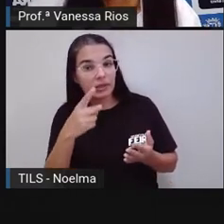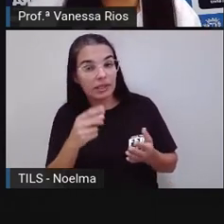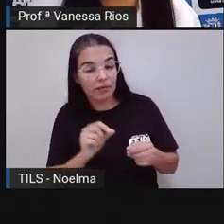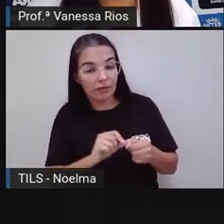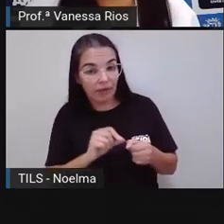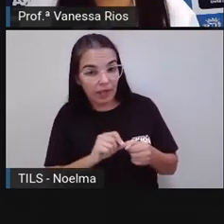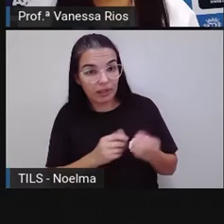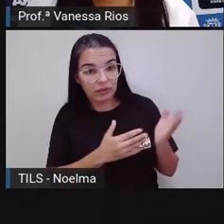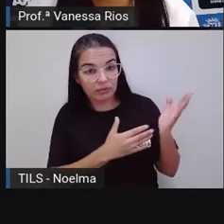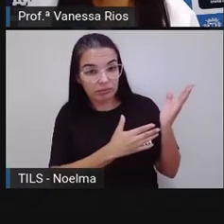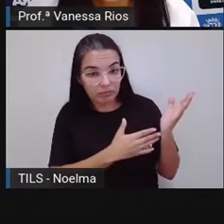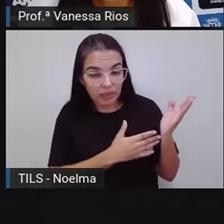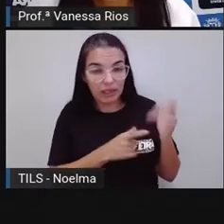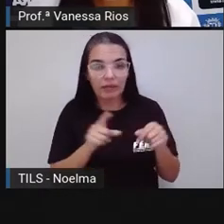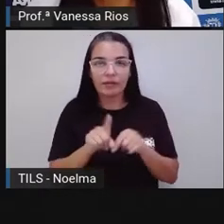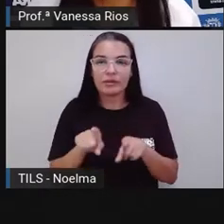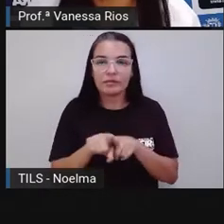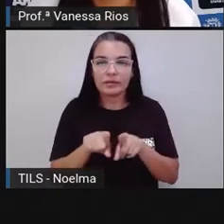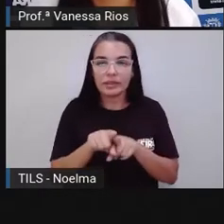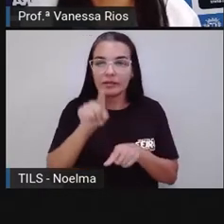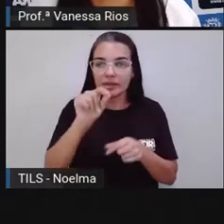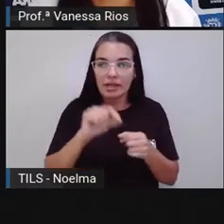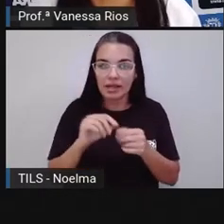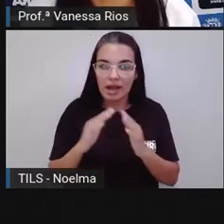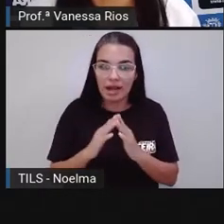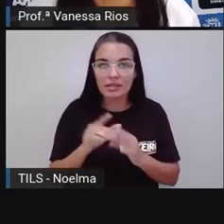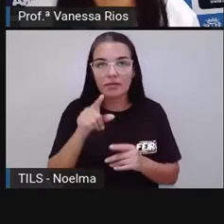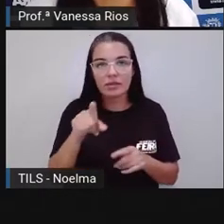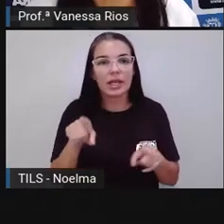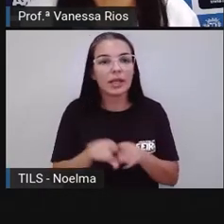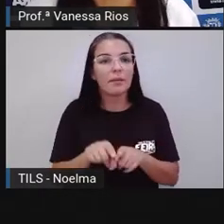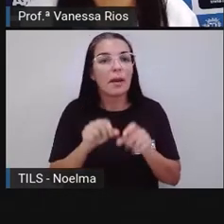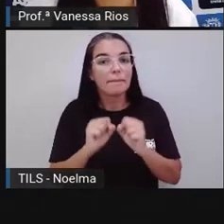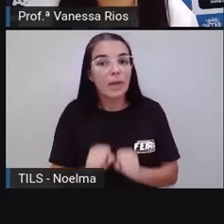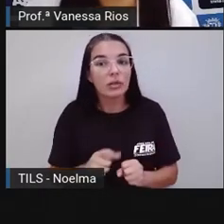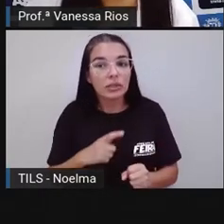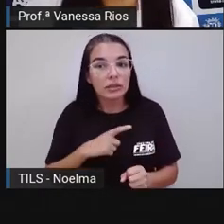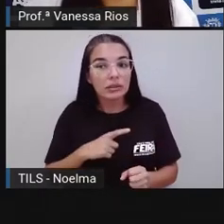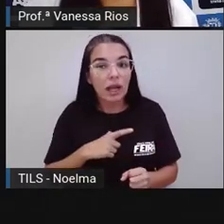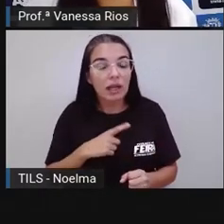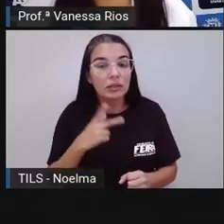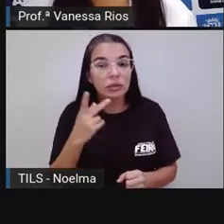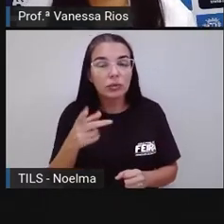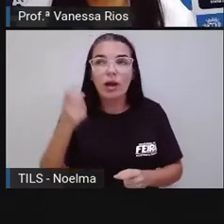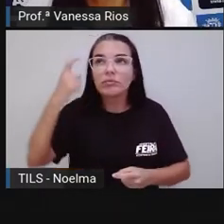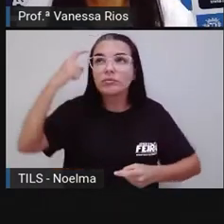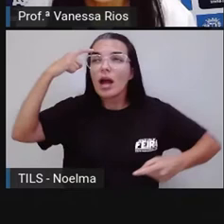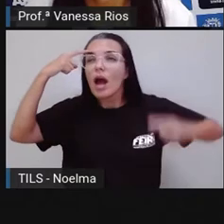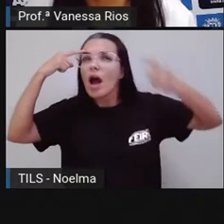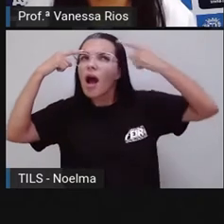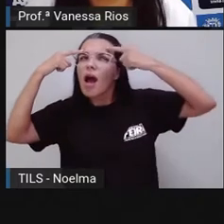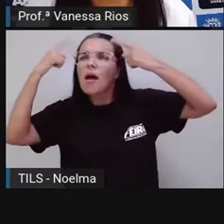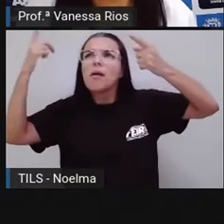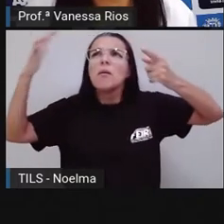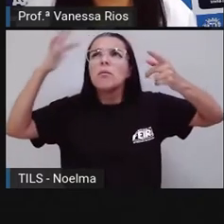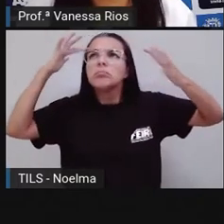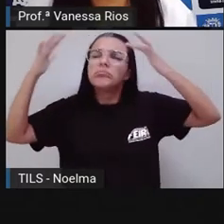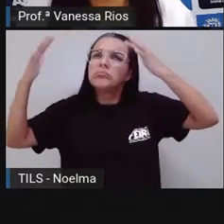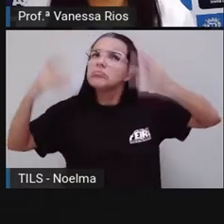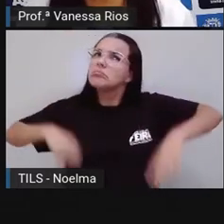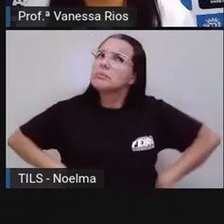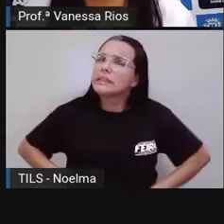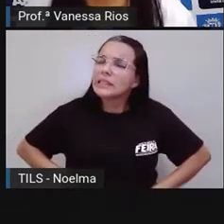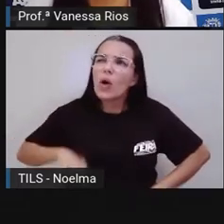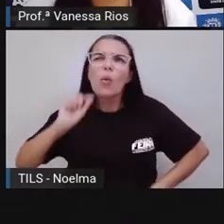realizada e de você realizar com experiência, você pode aí ter aí as suas suposições, não é? Levantar as suas